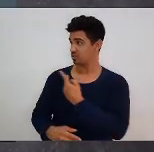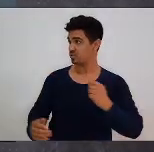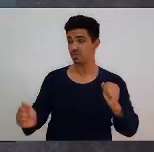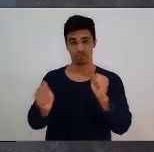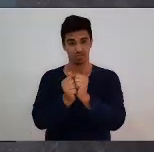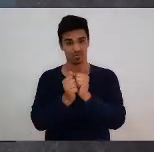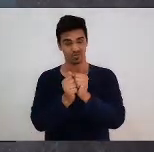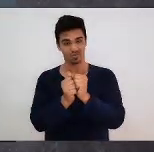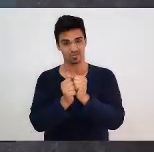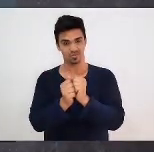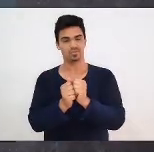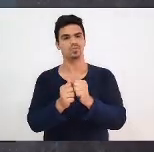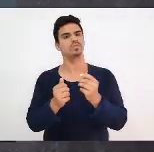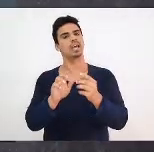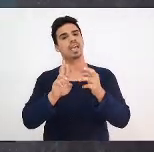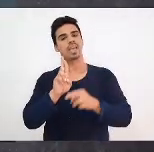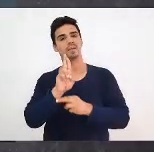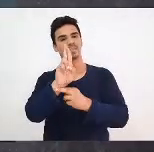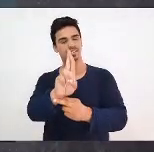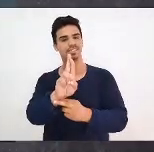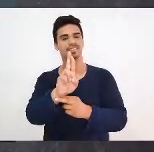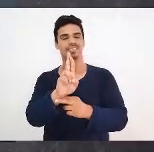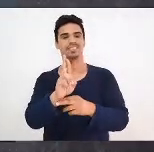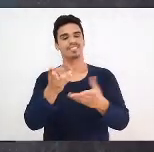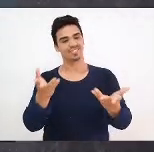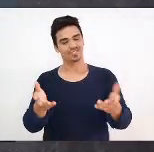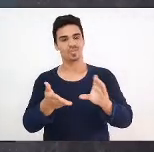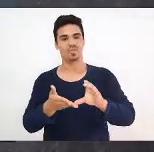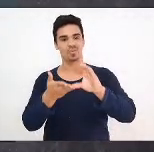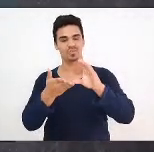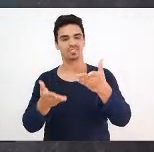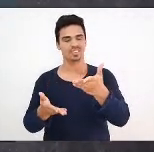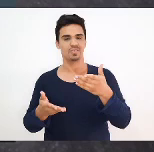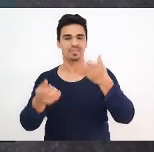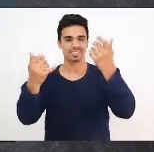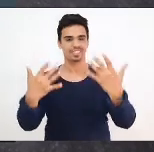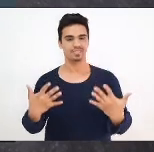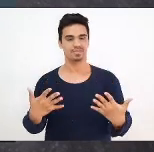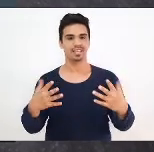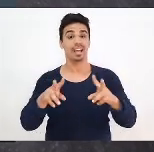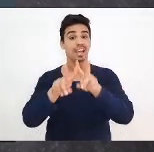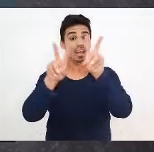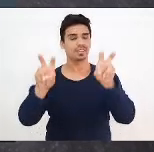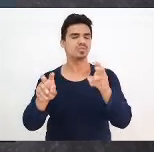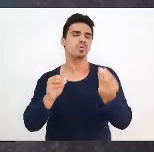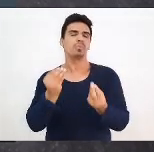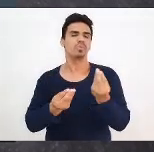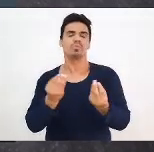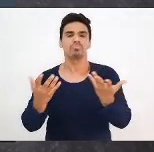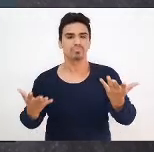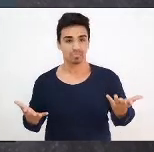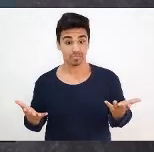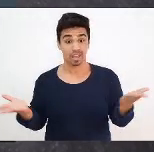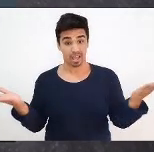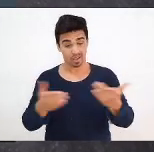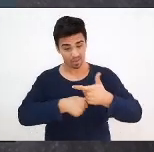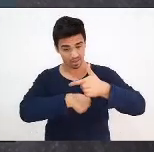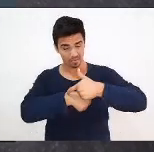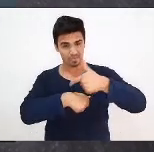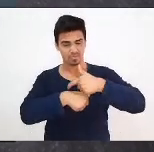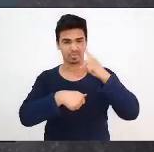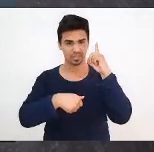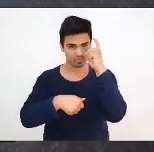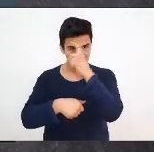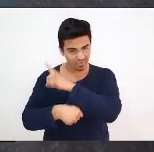para falar um pouquinho com vocês sobre, nesse momento de crise que a gente vive na nossa situação de